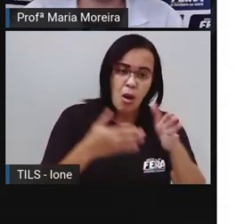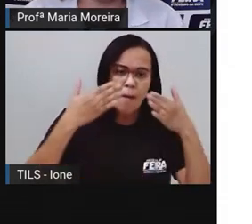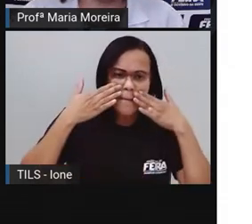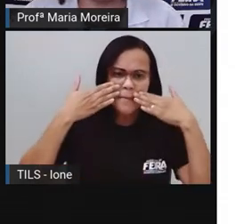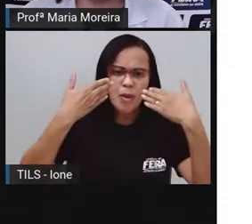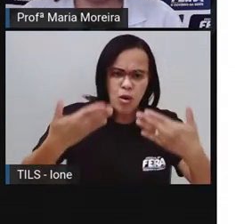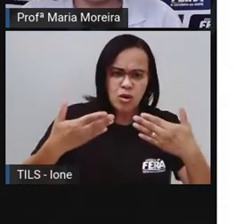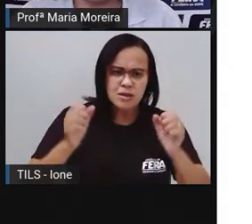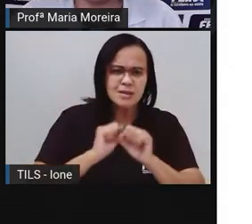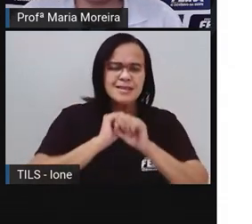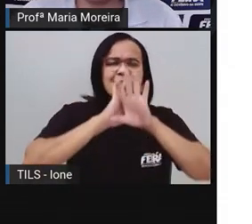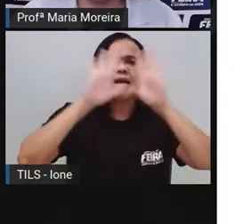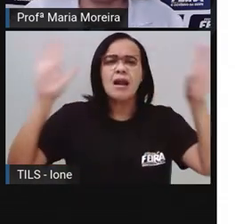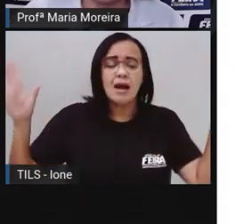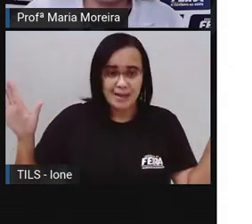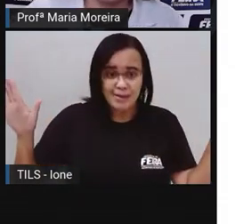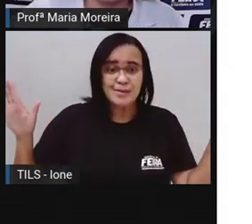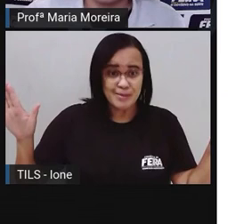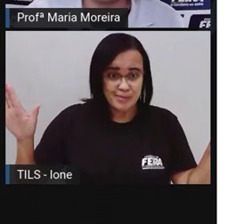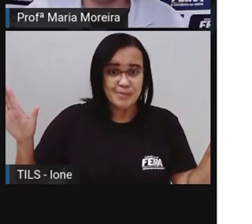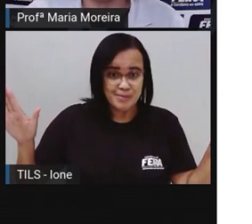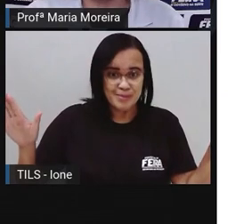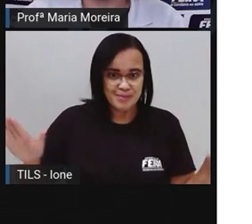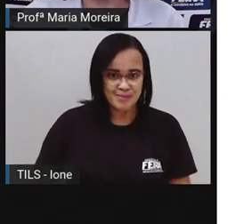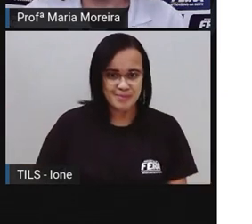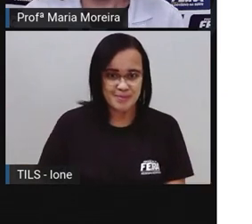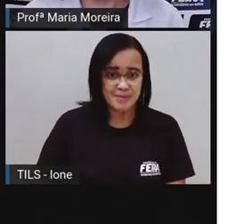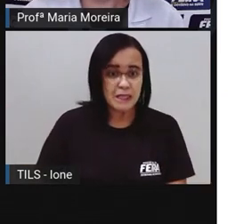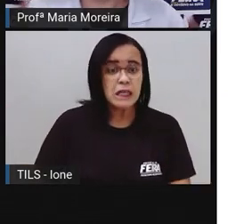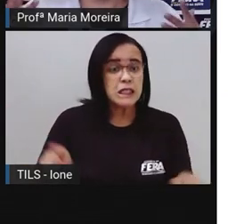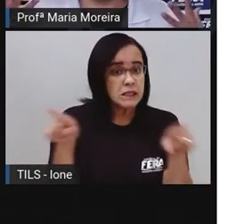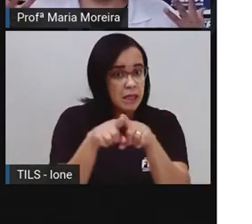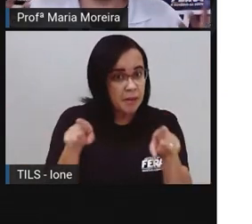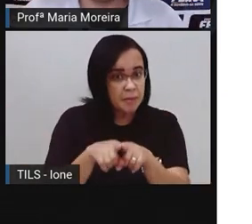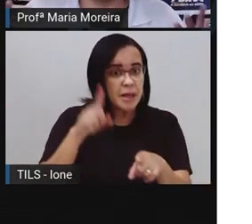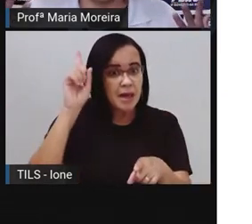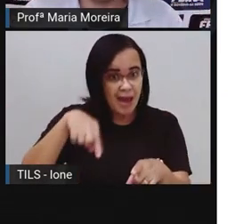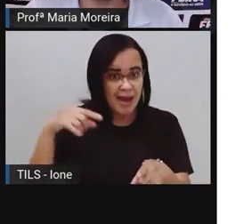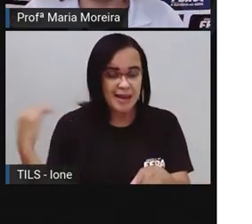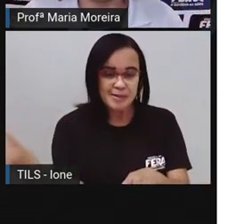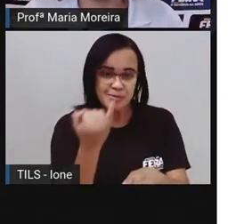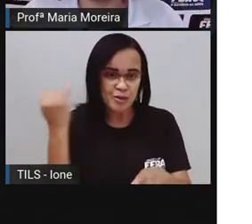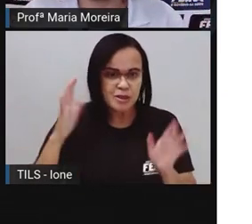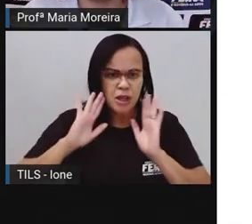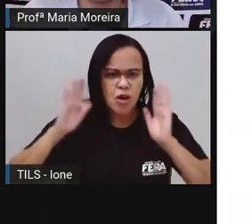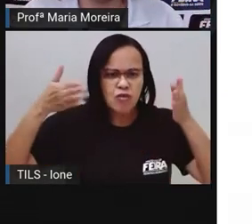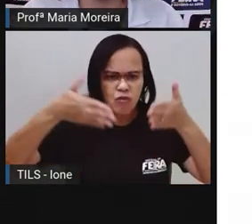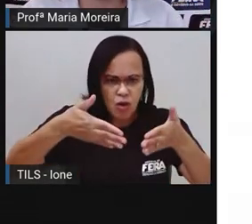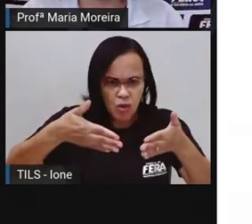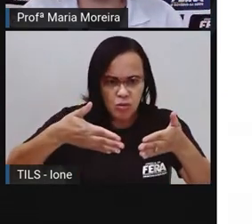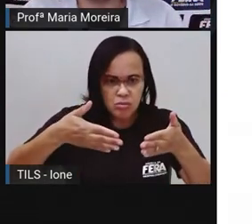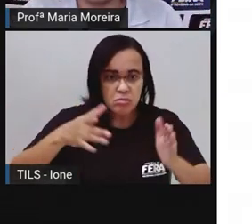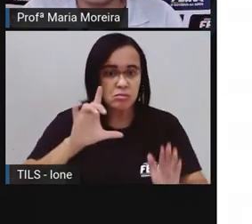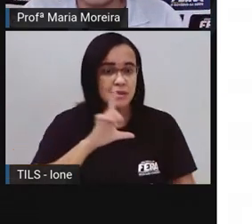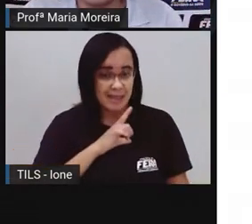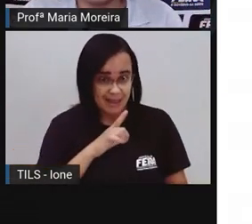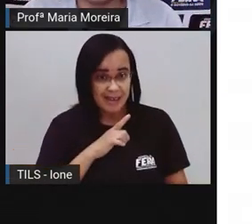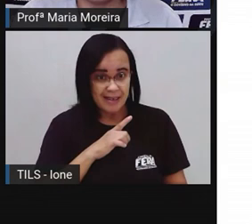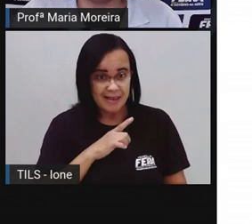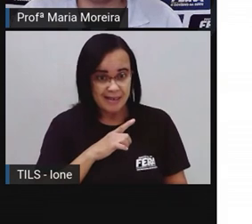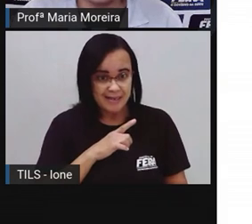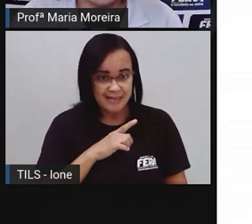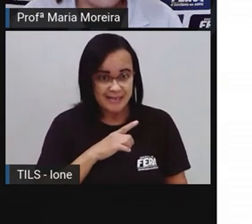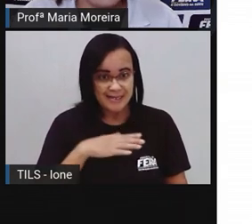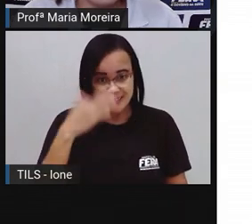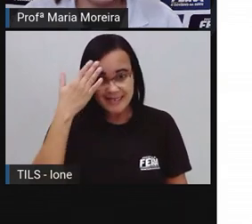né? Então, como assim com clareza e foco? Eu vou falar sobre determinado assunto. Eu preciso ser clara e objetiva. Eu